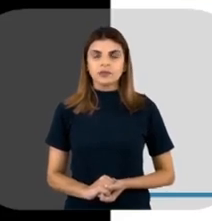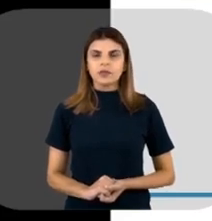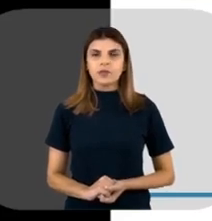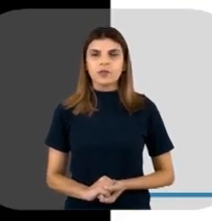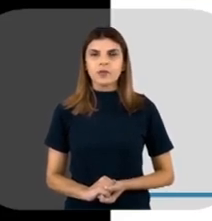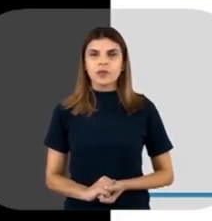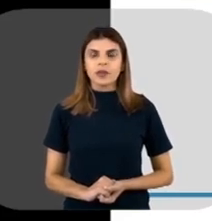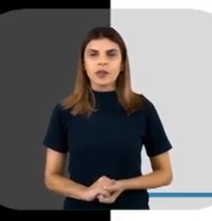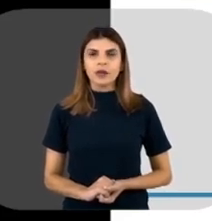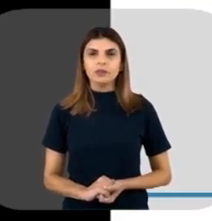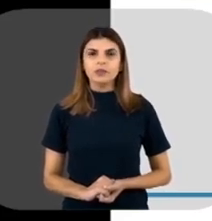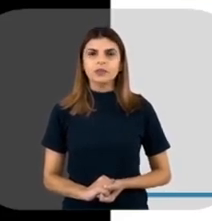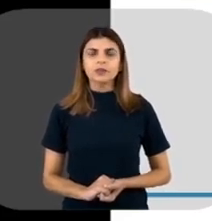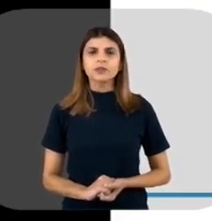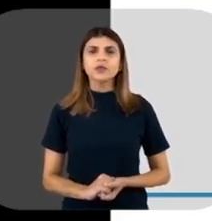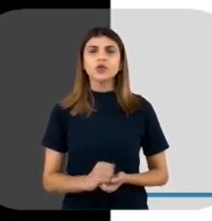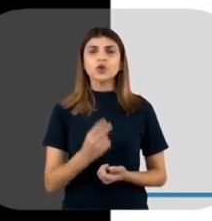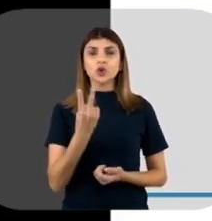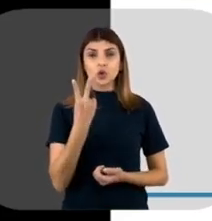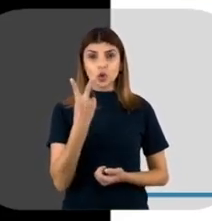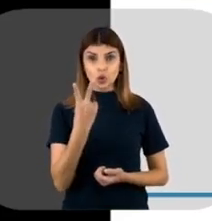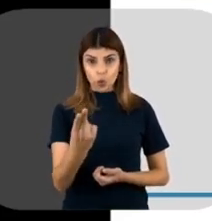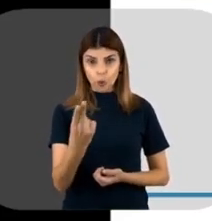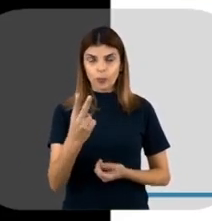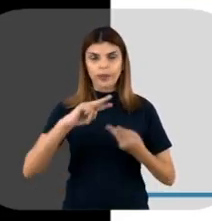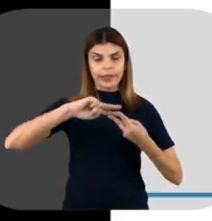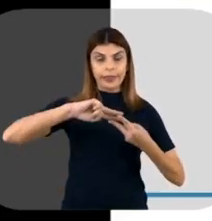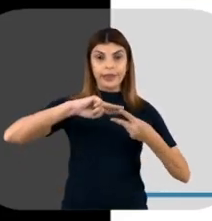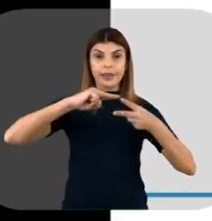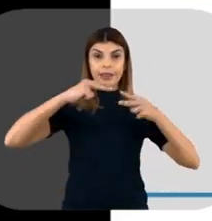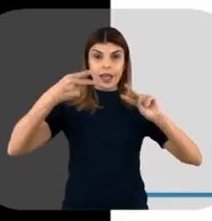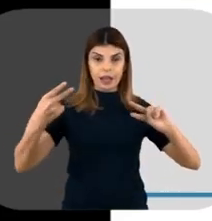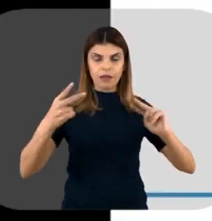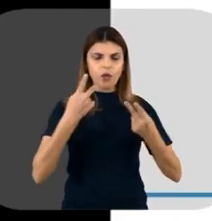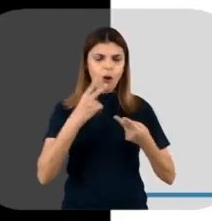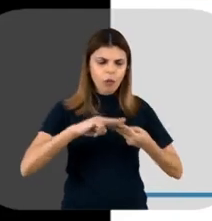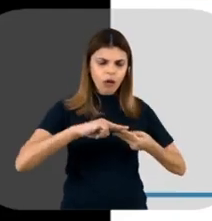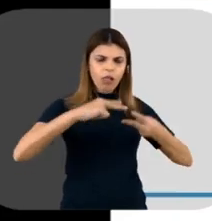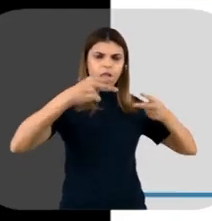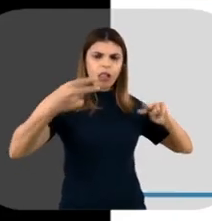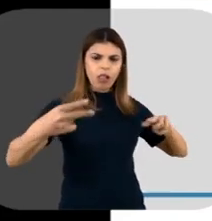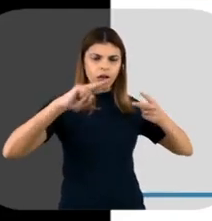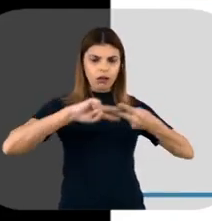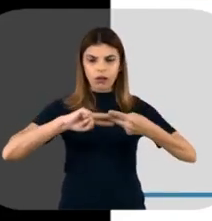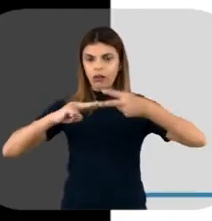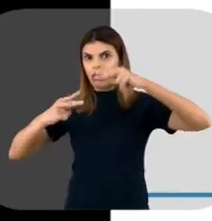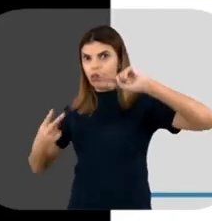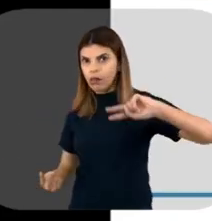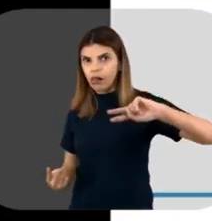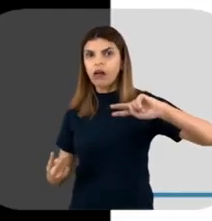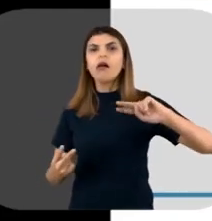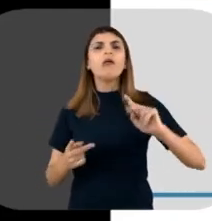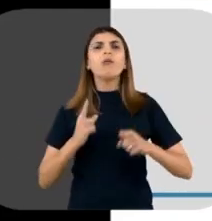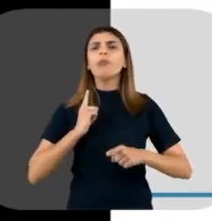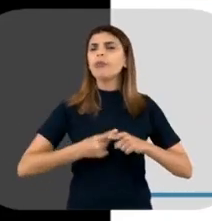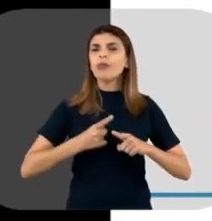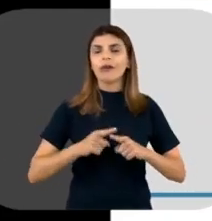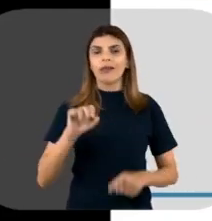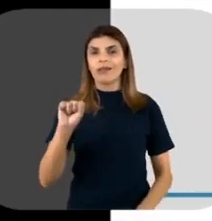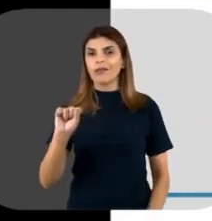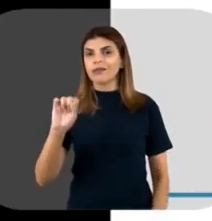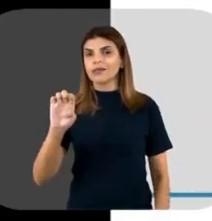Falando um pouquinho sobre a questão da duplicação do DNA, essa duplicação, ela é semiconservativa, né? Por que